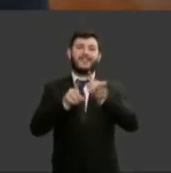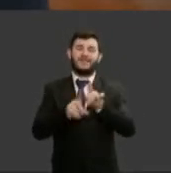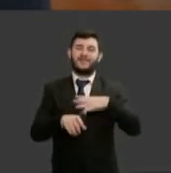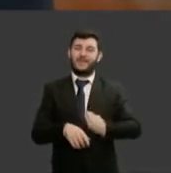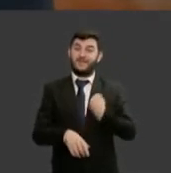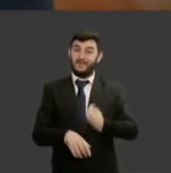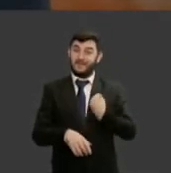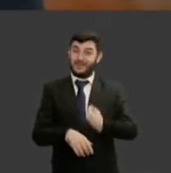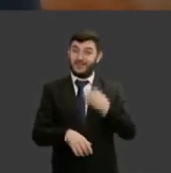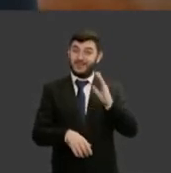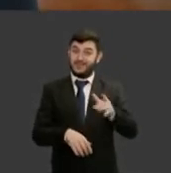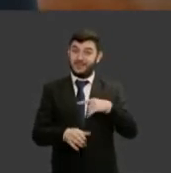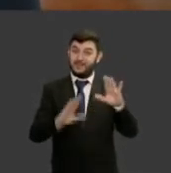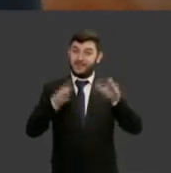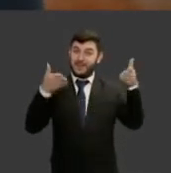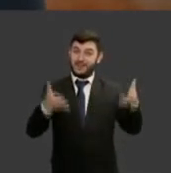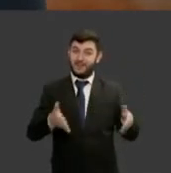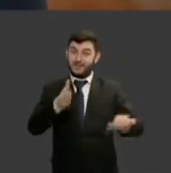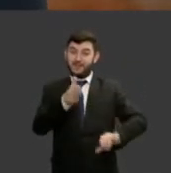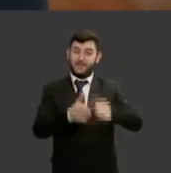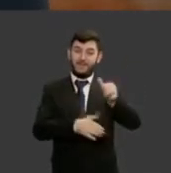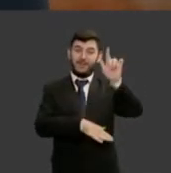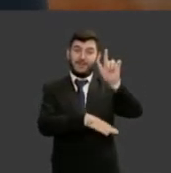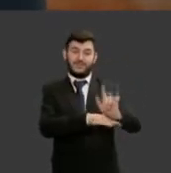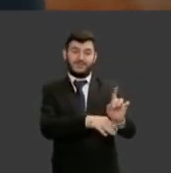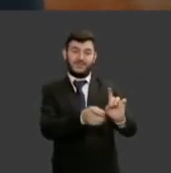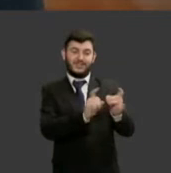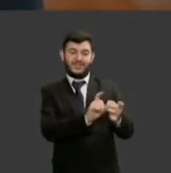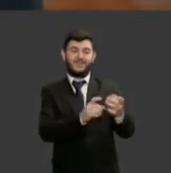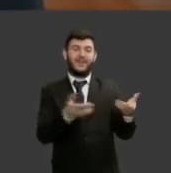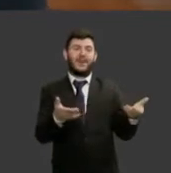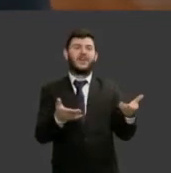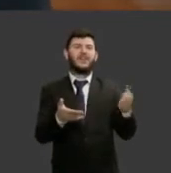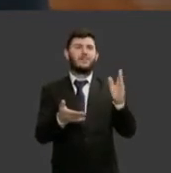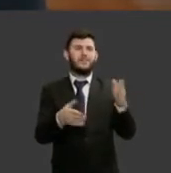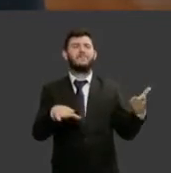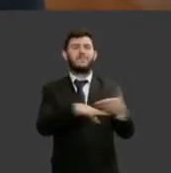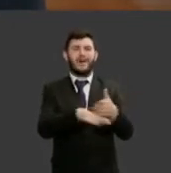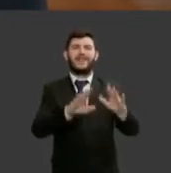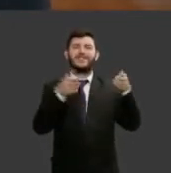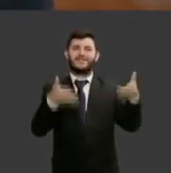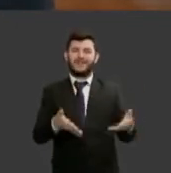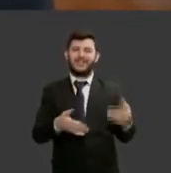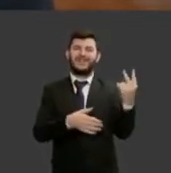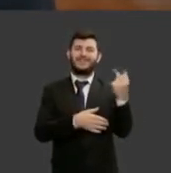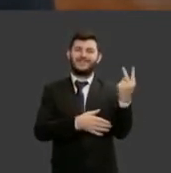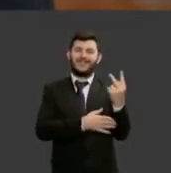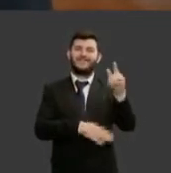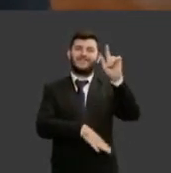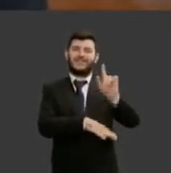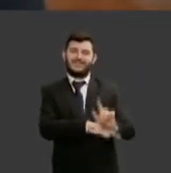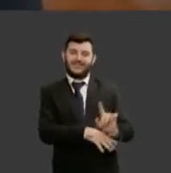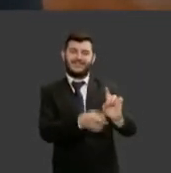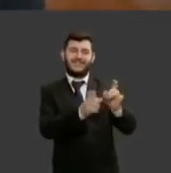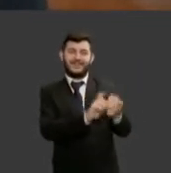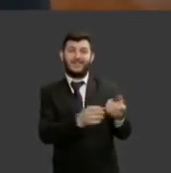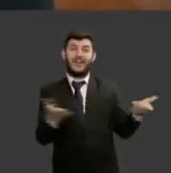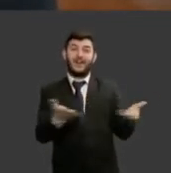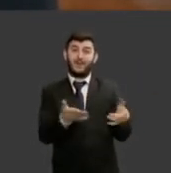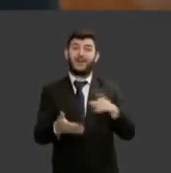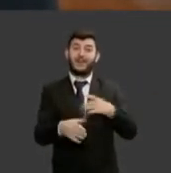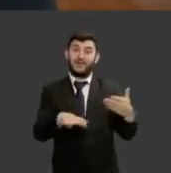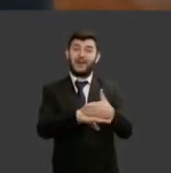primeira gestão estive na segunda gestão e agora estou na terceira gestão também na comissão da mulher advogada agradeço de coração